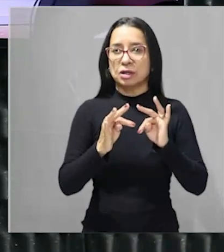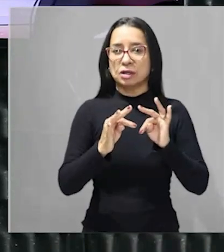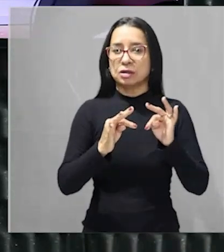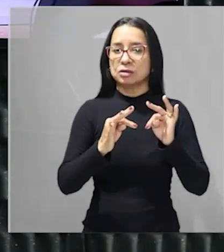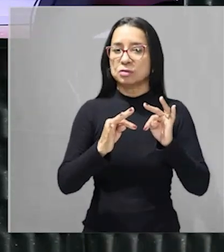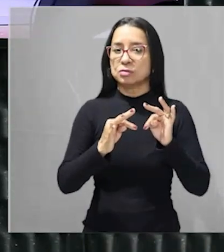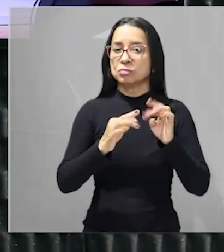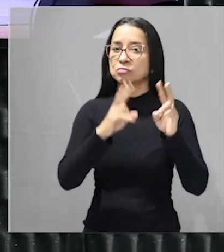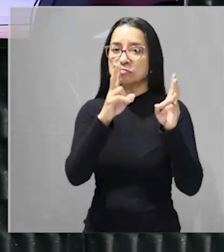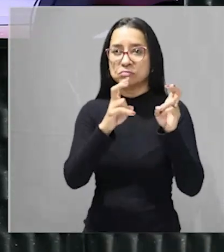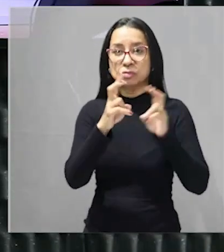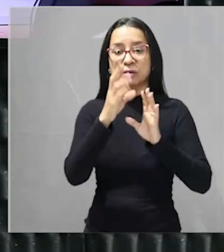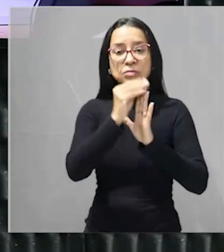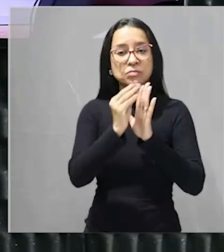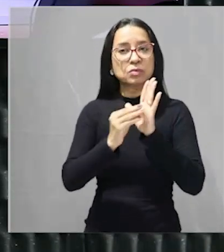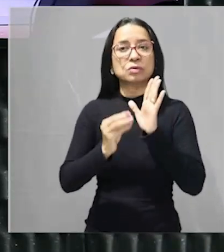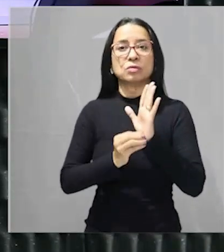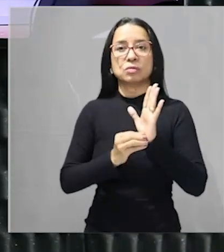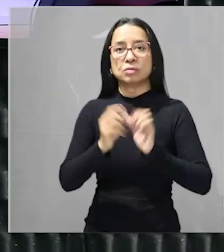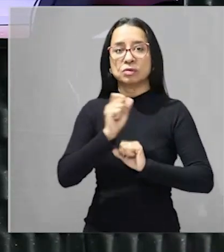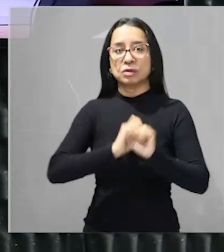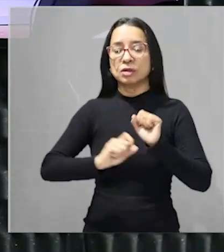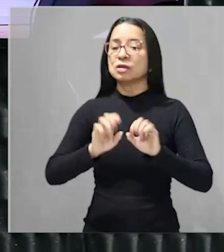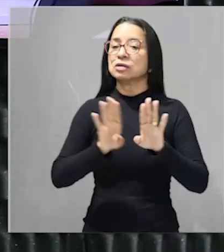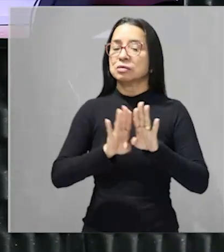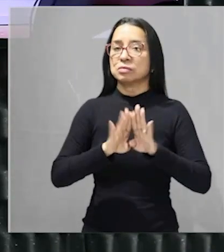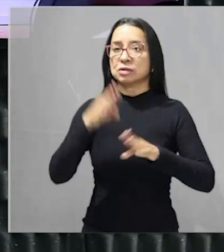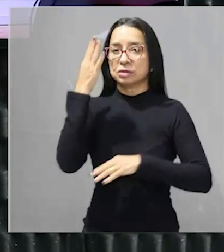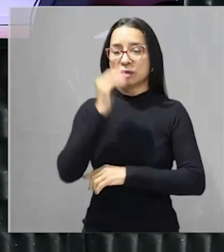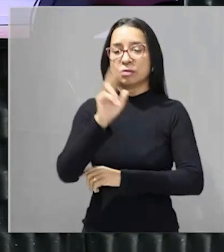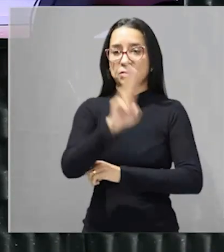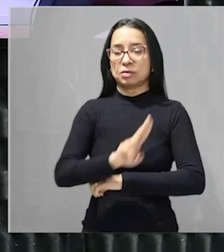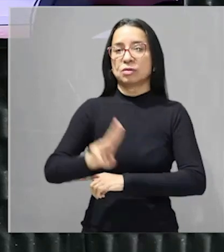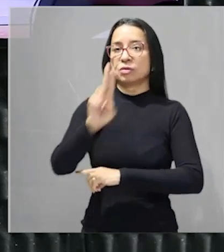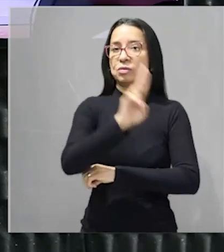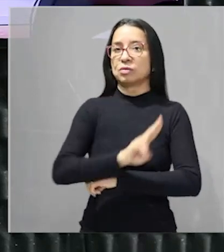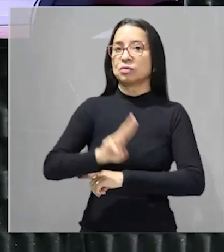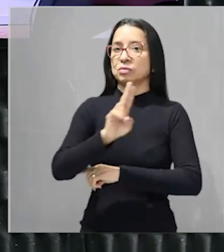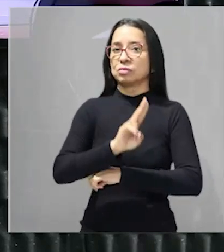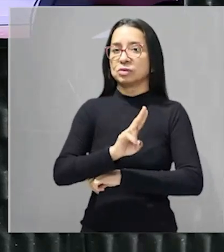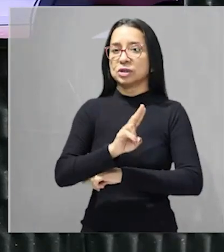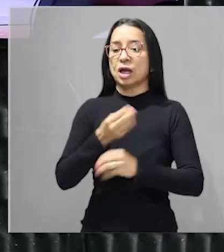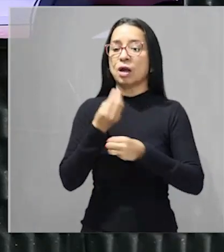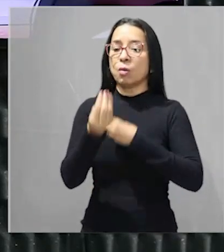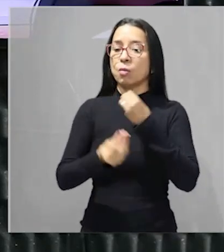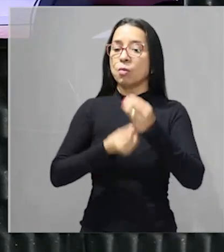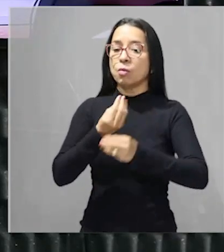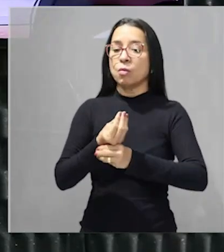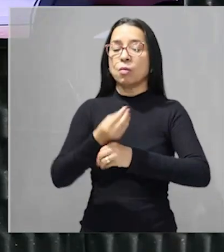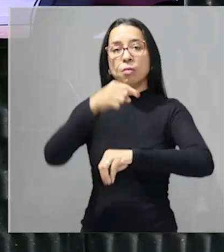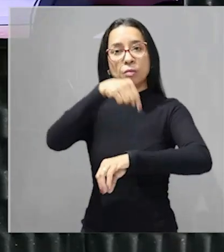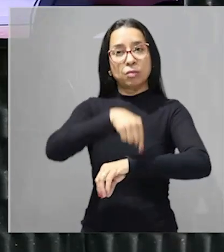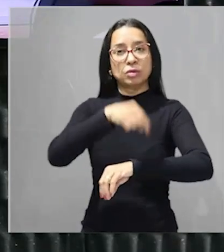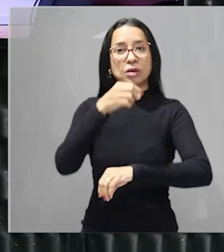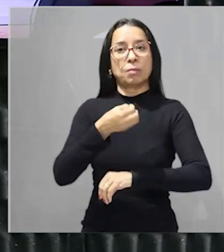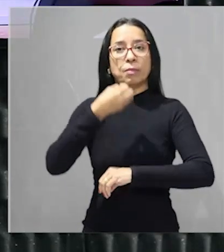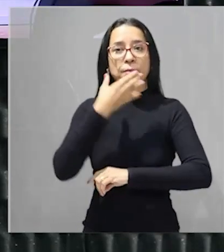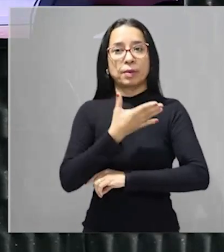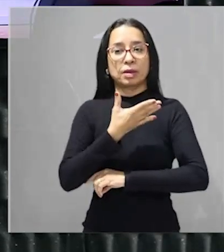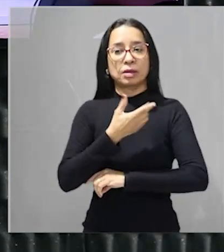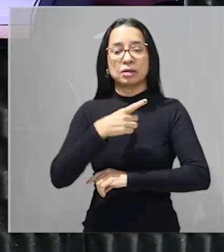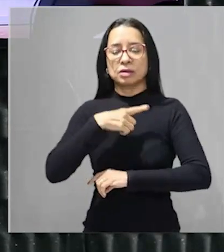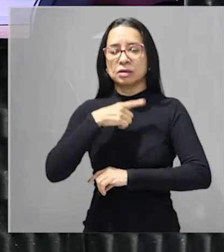temáticas variadas né também saiba ali utilizar formas de otimizar o teu tempo claro né ter ali a